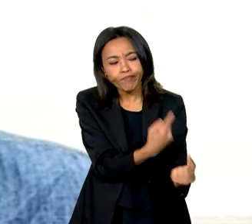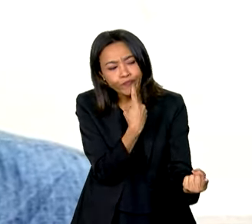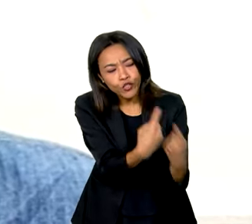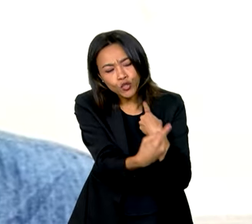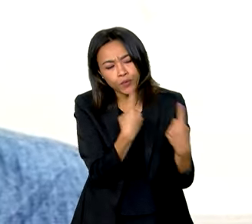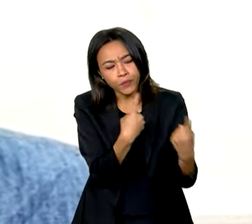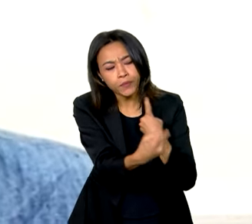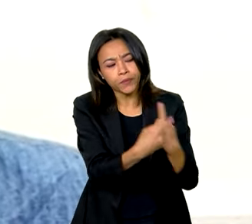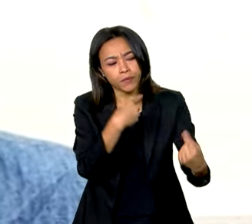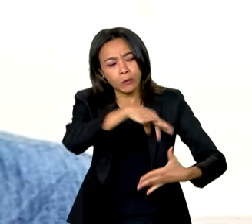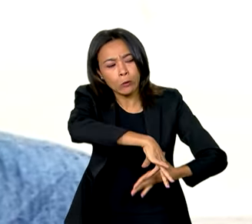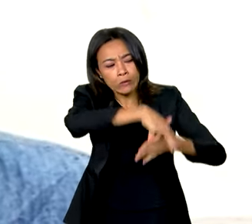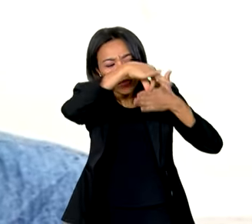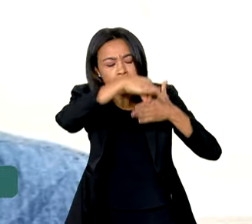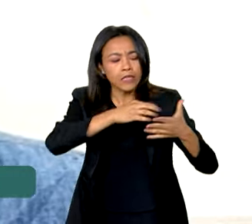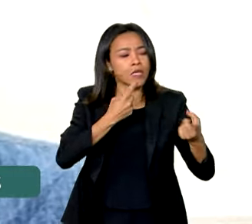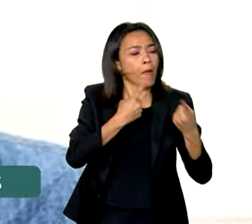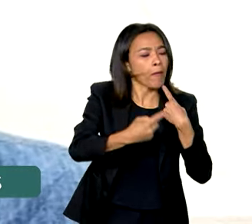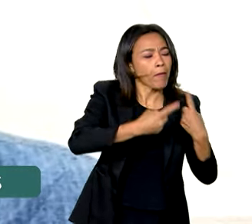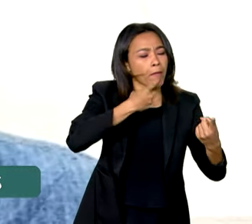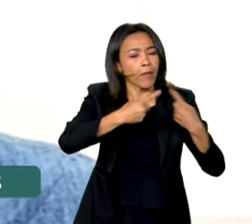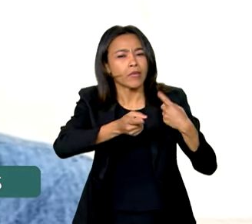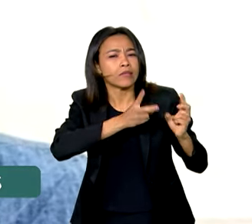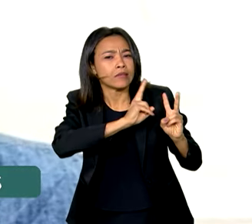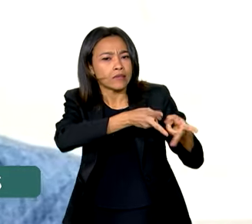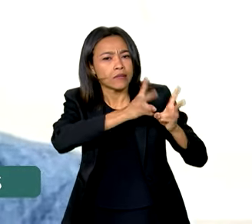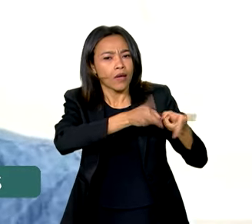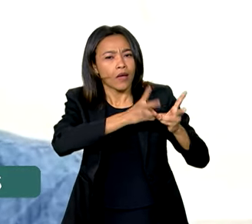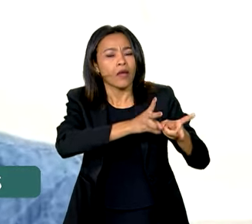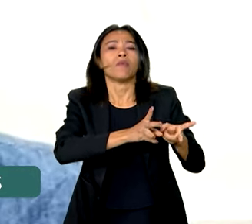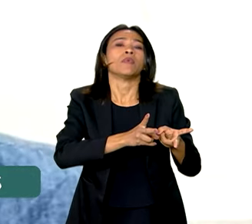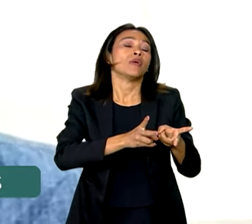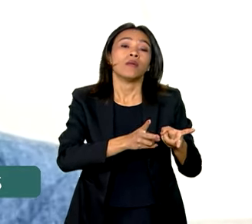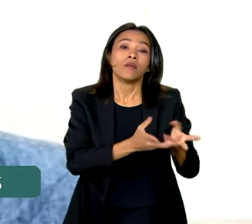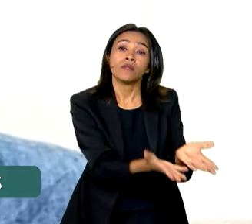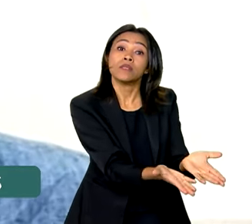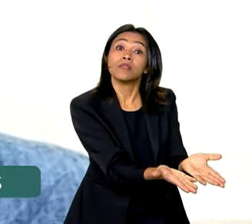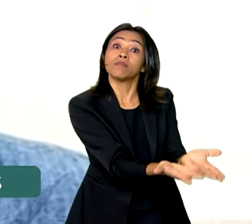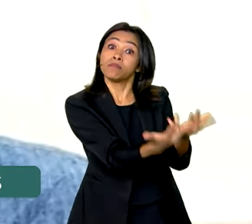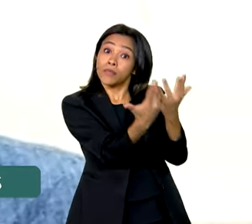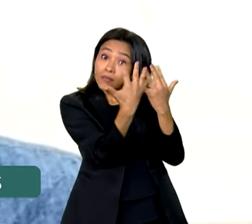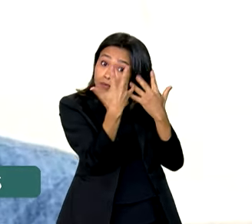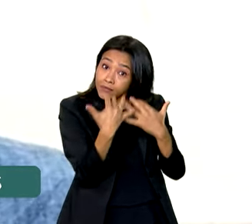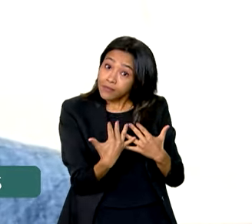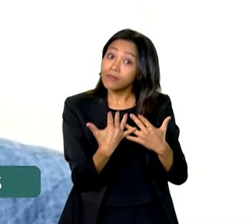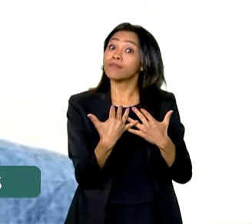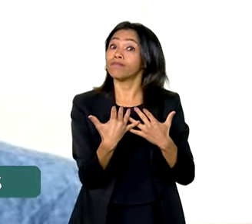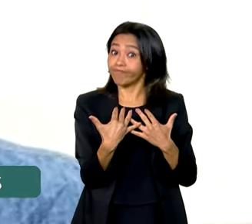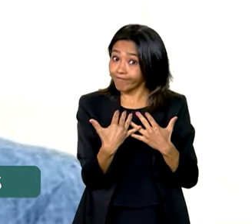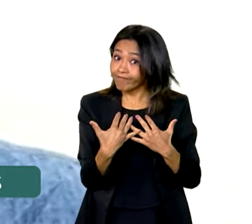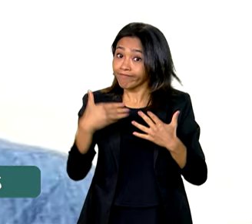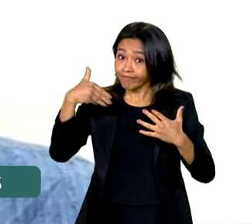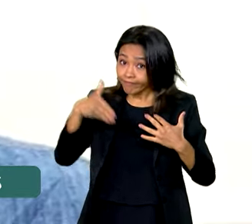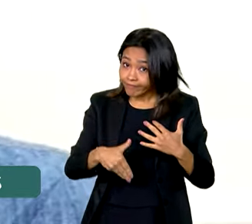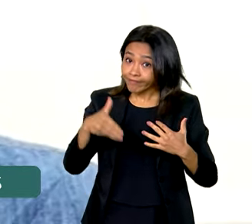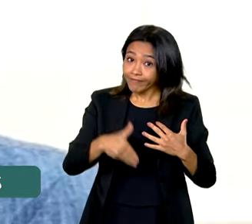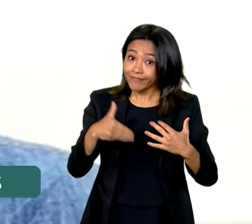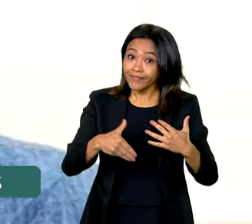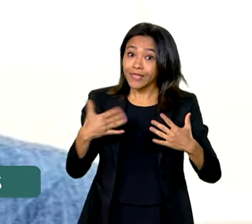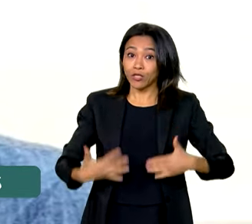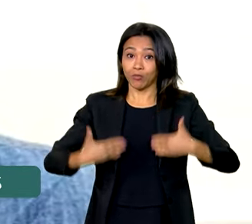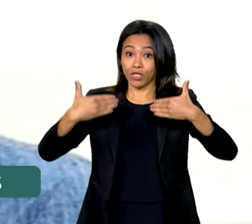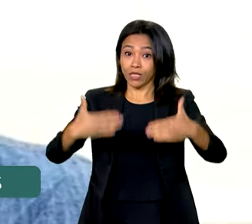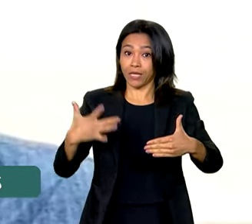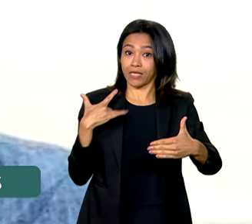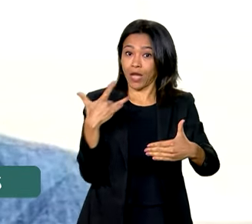quilombolas, dialogando, trazendo a comunidade quilombola para dentro do Ministério